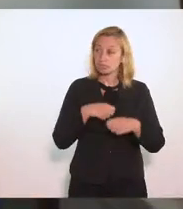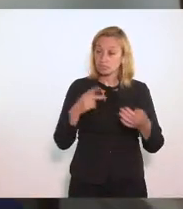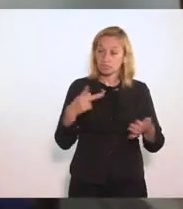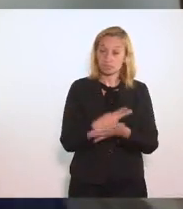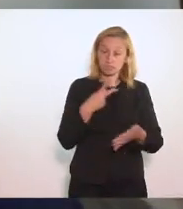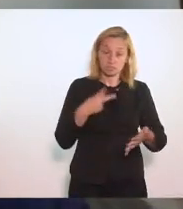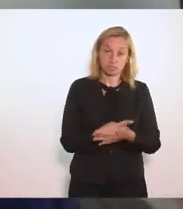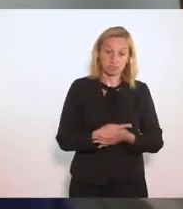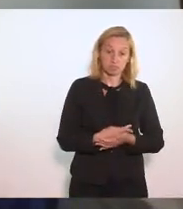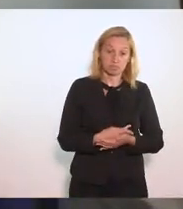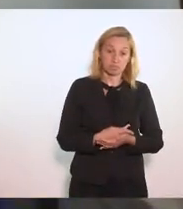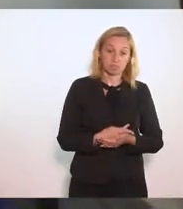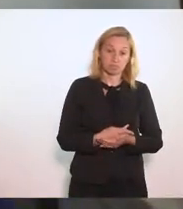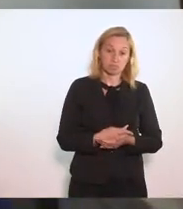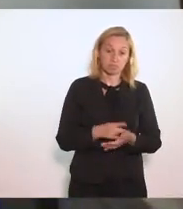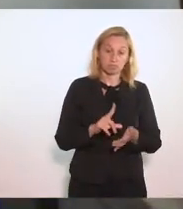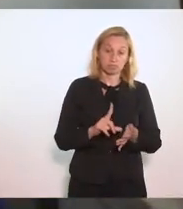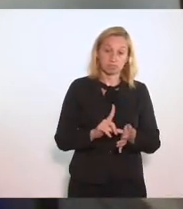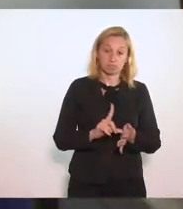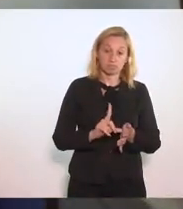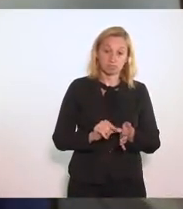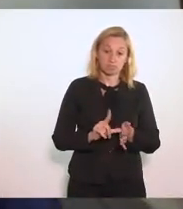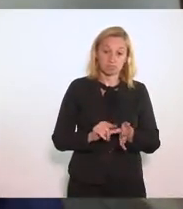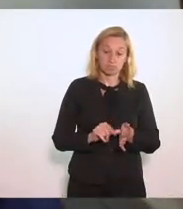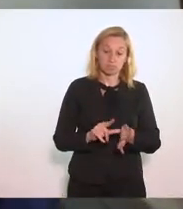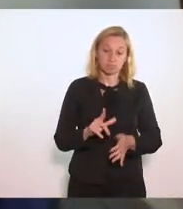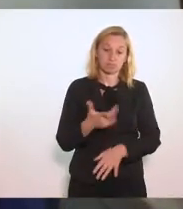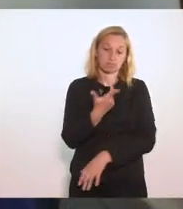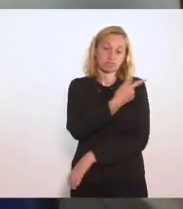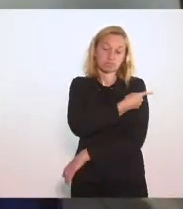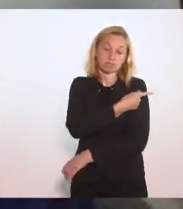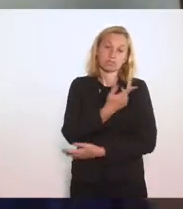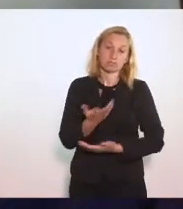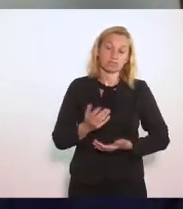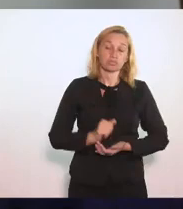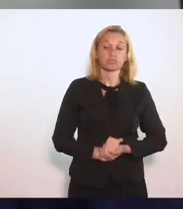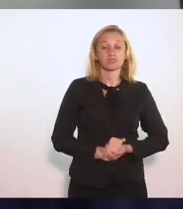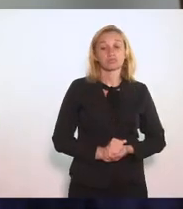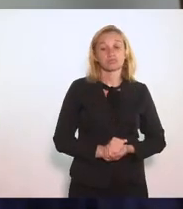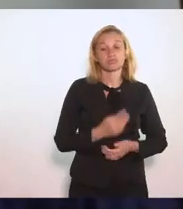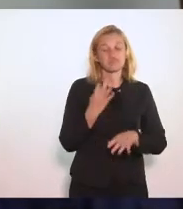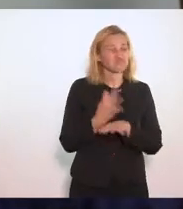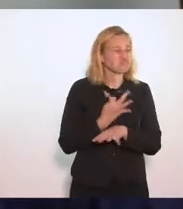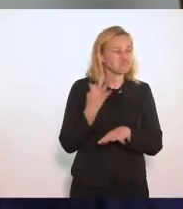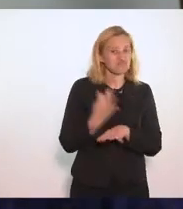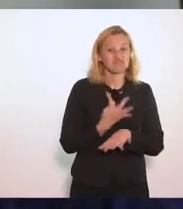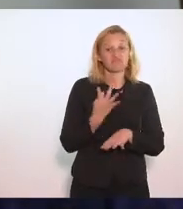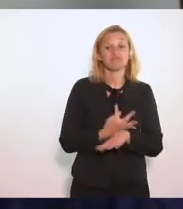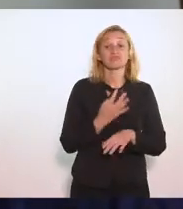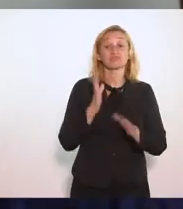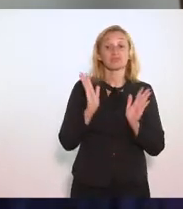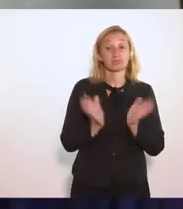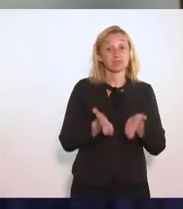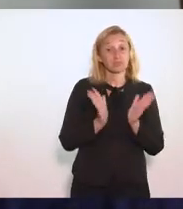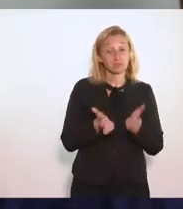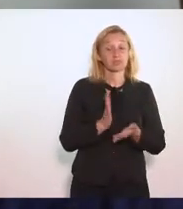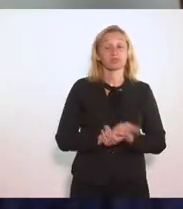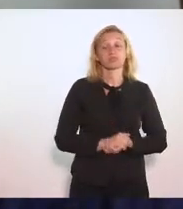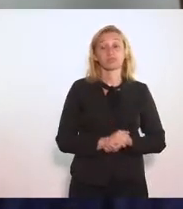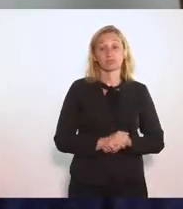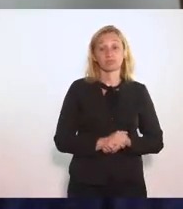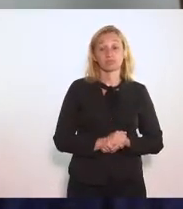aquisição De vacinas E na resistência Às mesmas Faz com que hoje Um